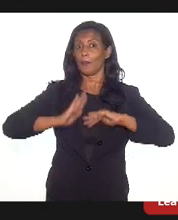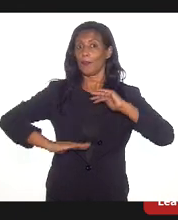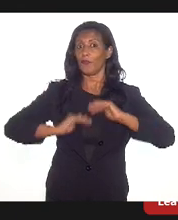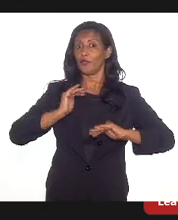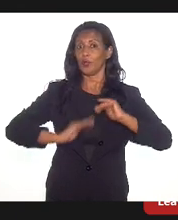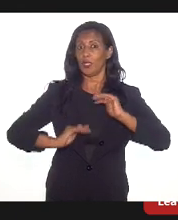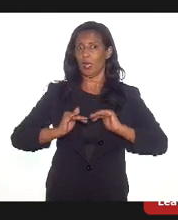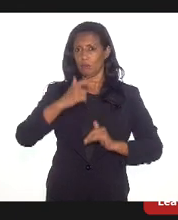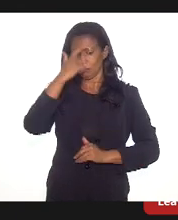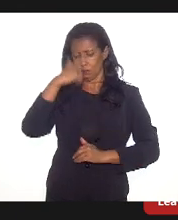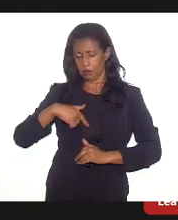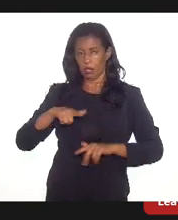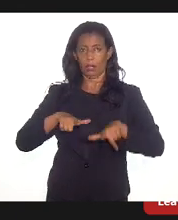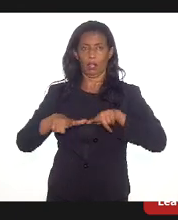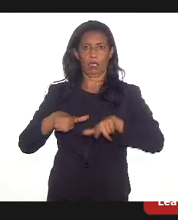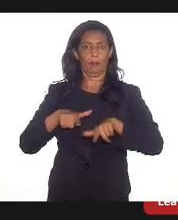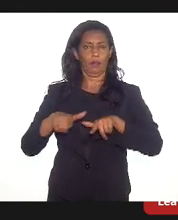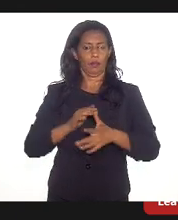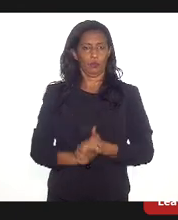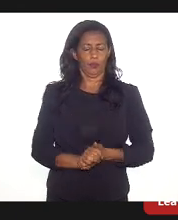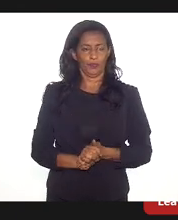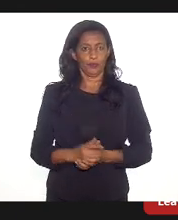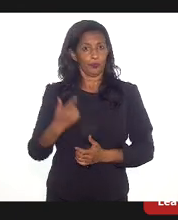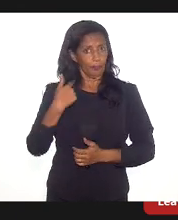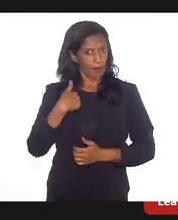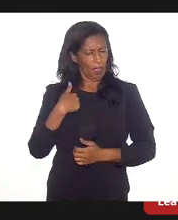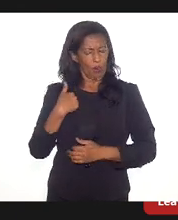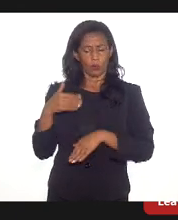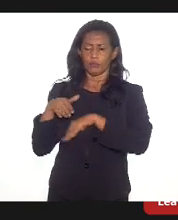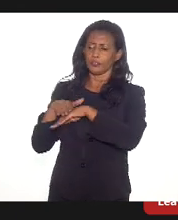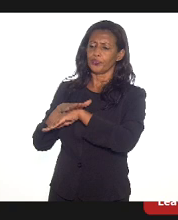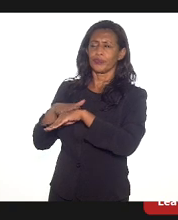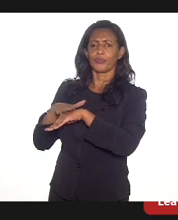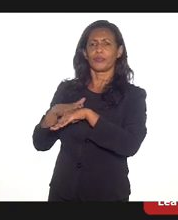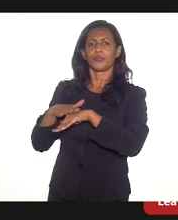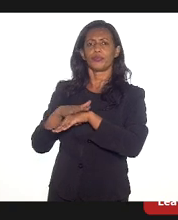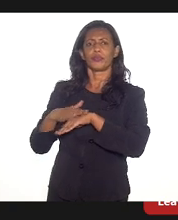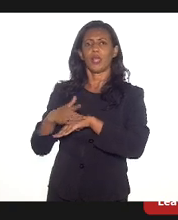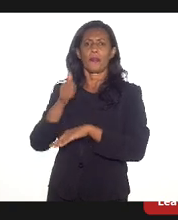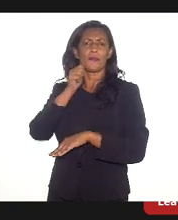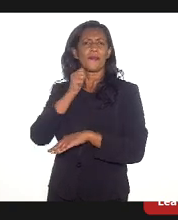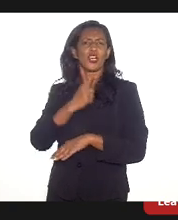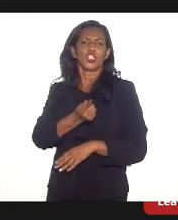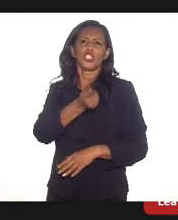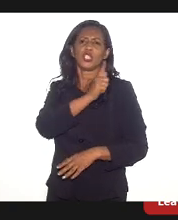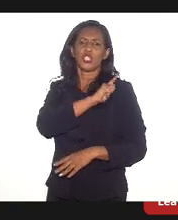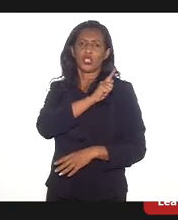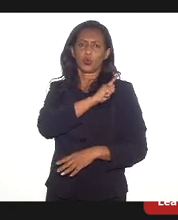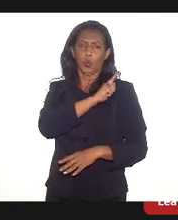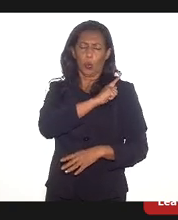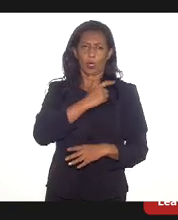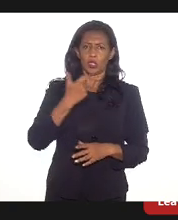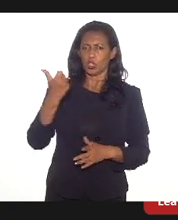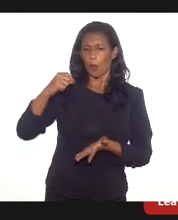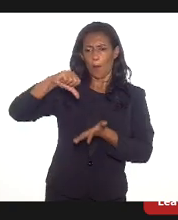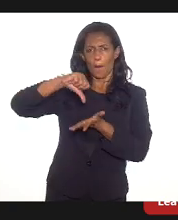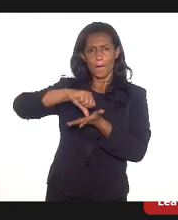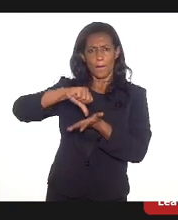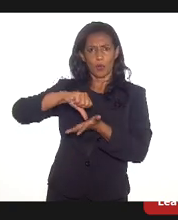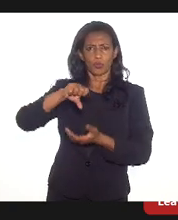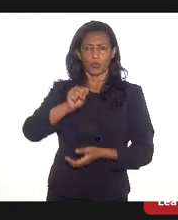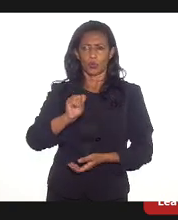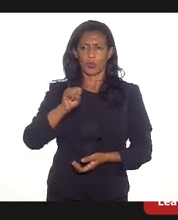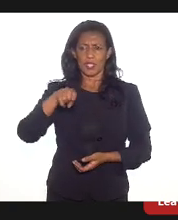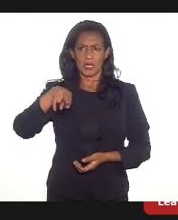trabalhador. Esses dias eu estava conversando com uma gestora de um dos postos do Cine aqui na